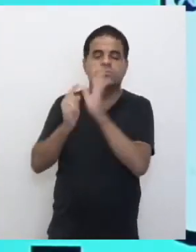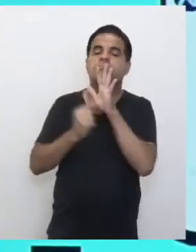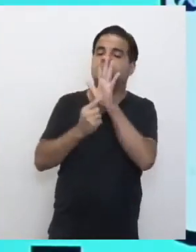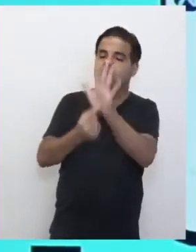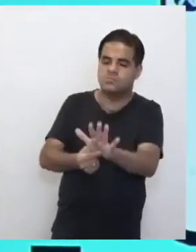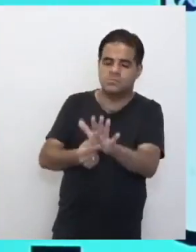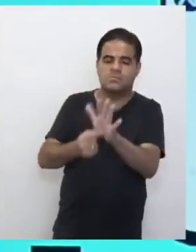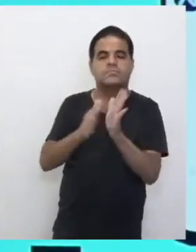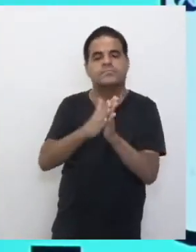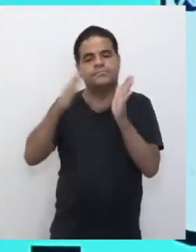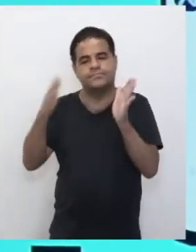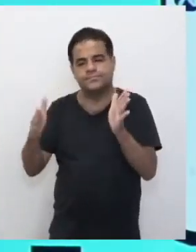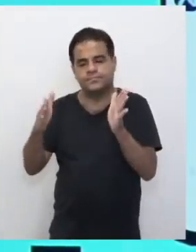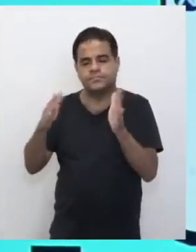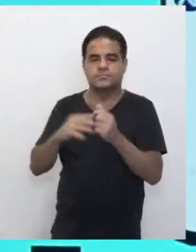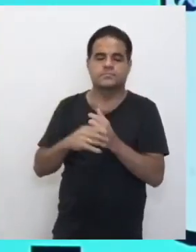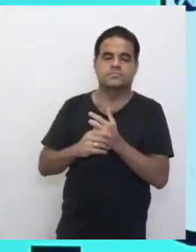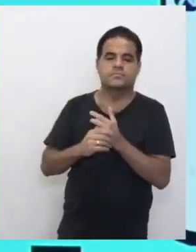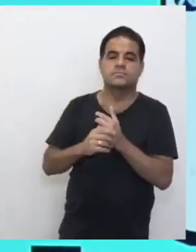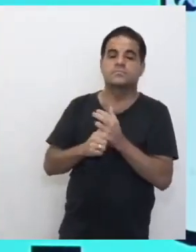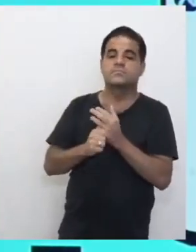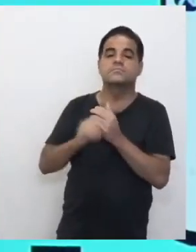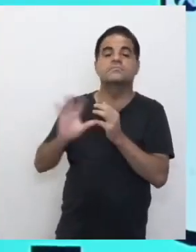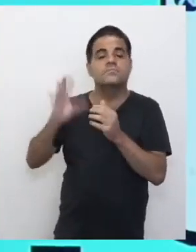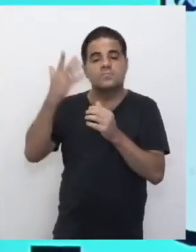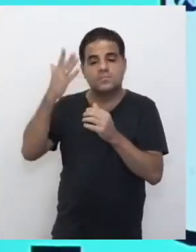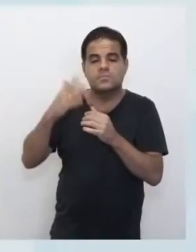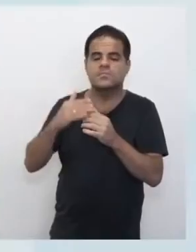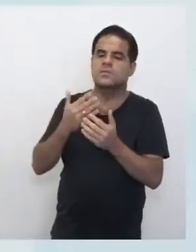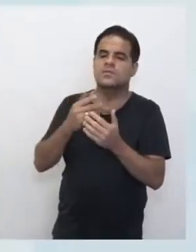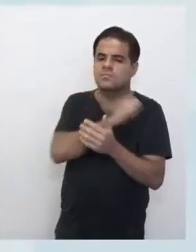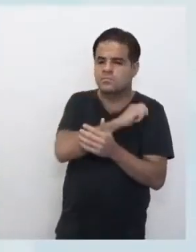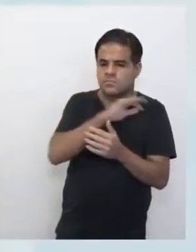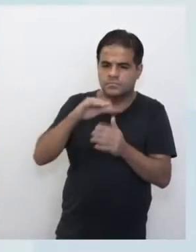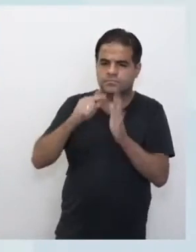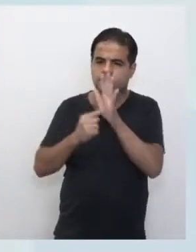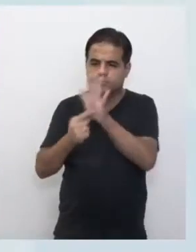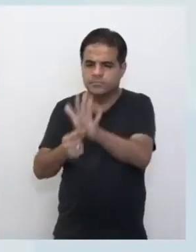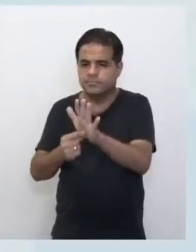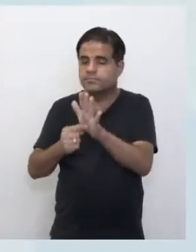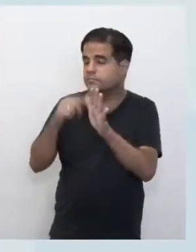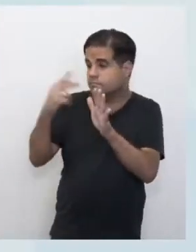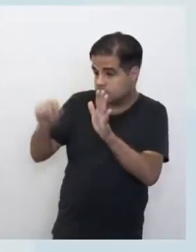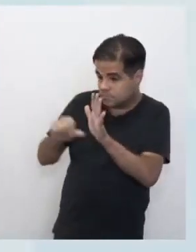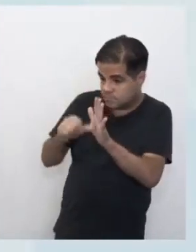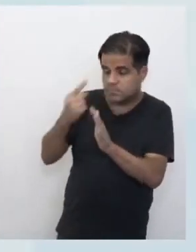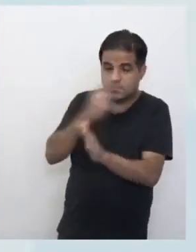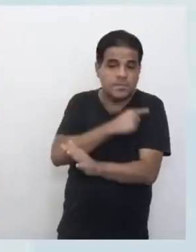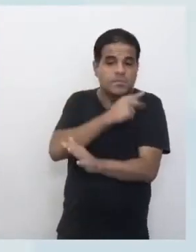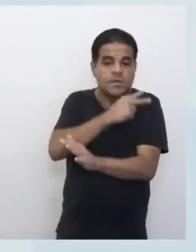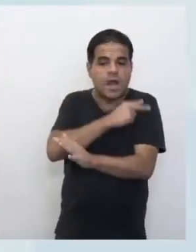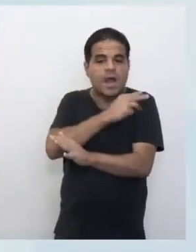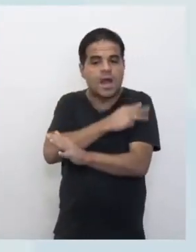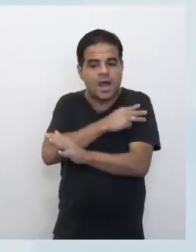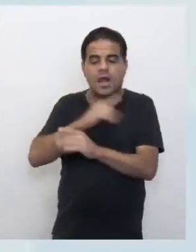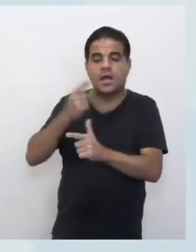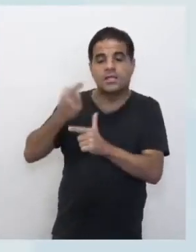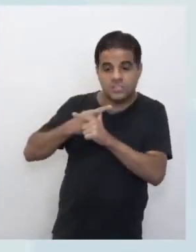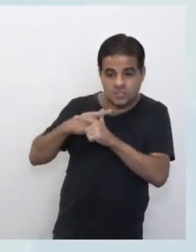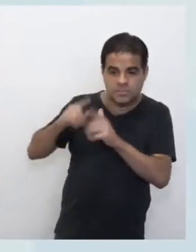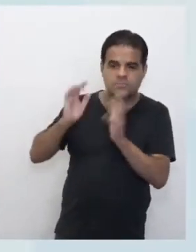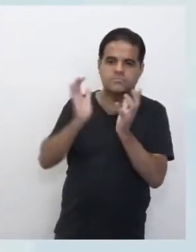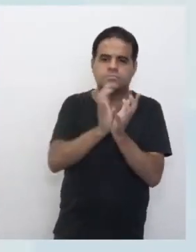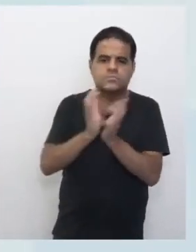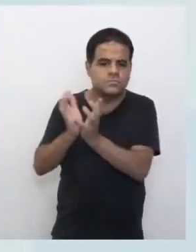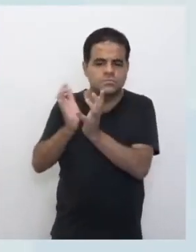ali no tutorial do aplicativo. O que acontece? Pro aluno só aparece a turma dele. Então, se você é primeiro A, B, né, tem lá a divisão das turmas.